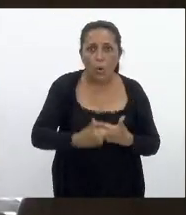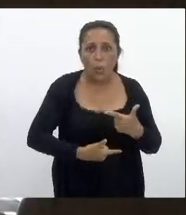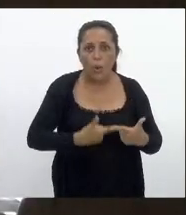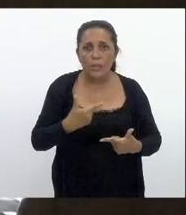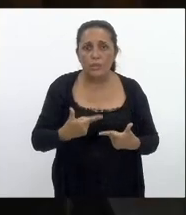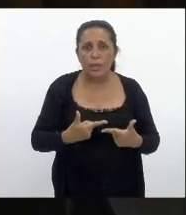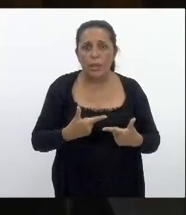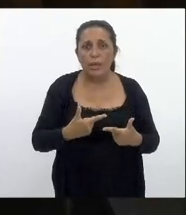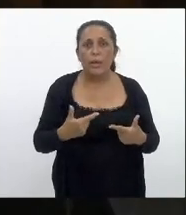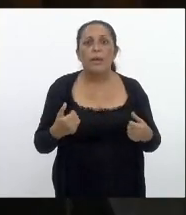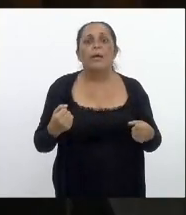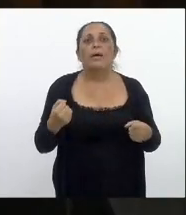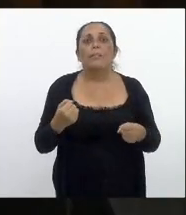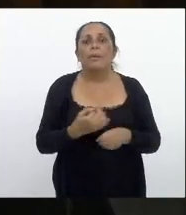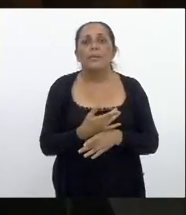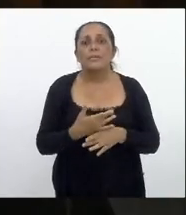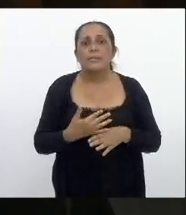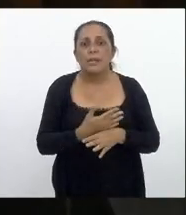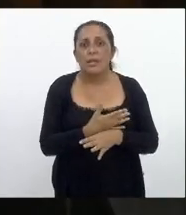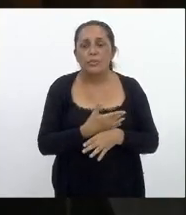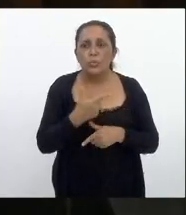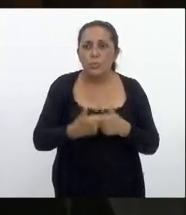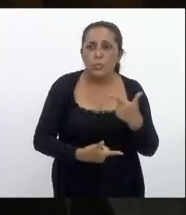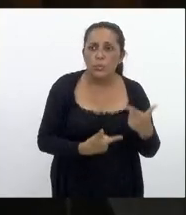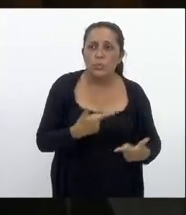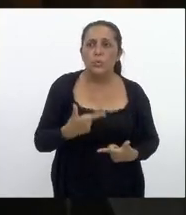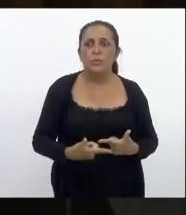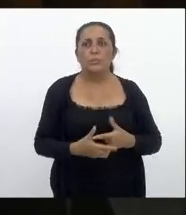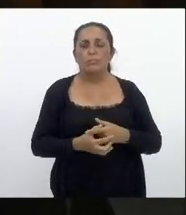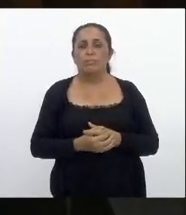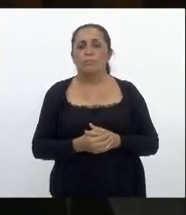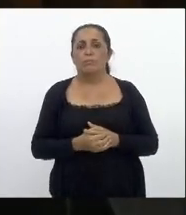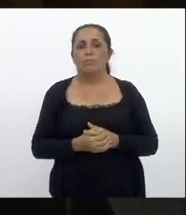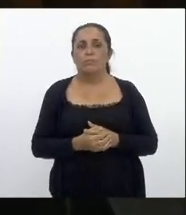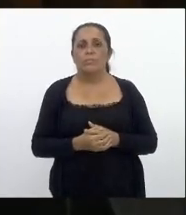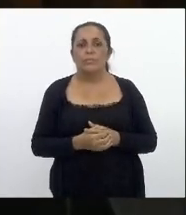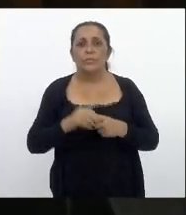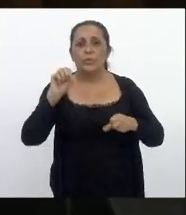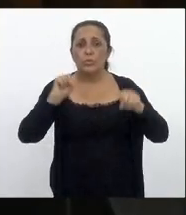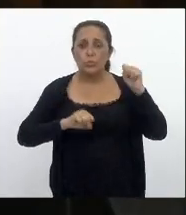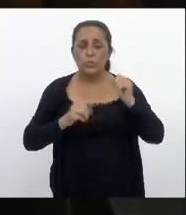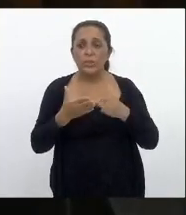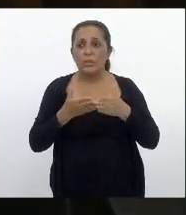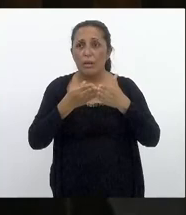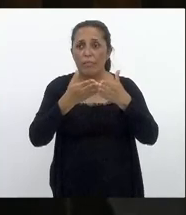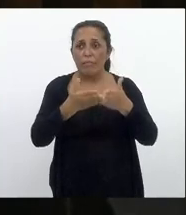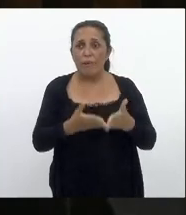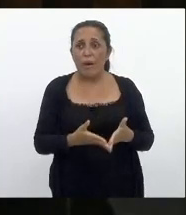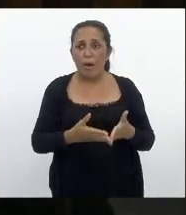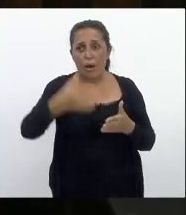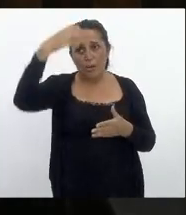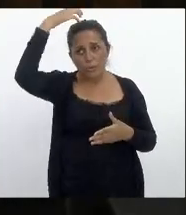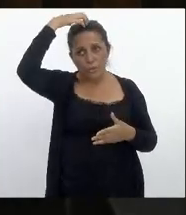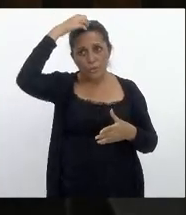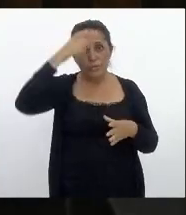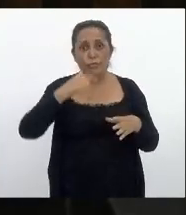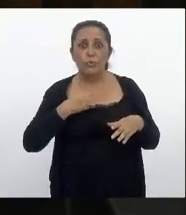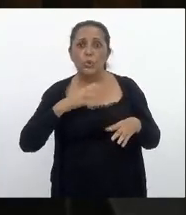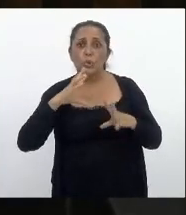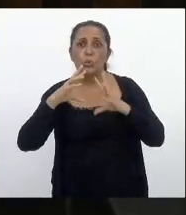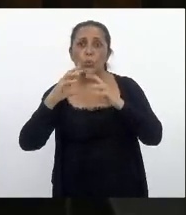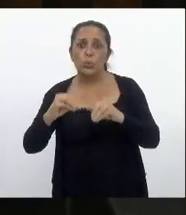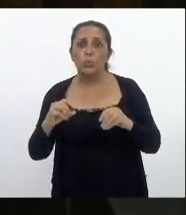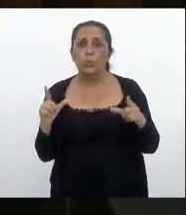ela e o esposo dela muito lutam a indústria naval que tinha em Angra dos Reis foi para toda em Santa Catarina